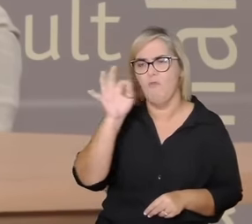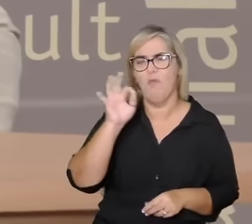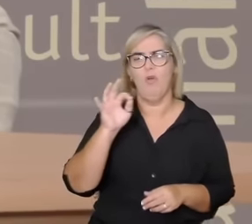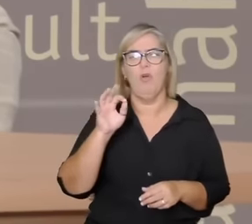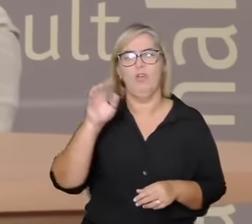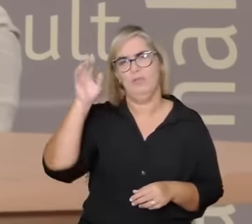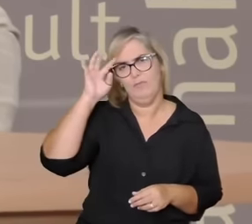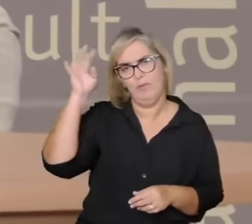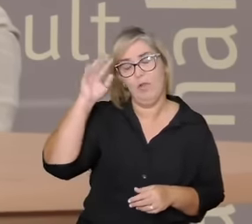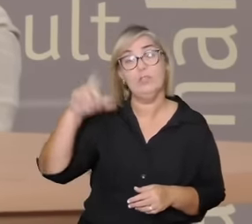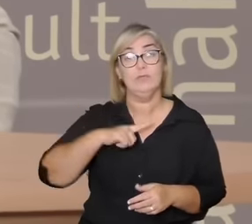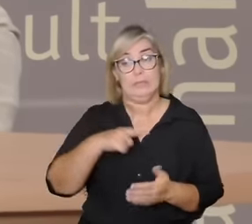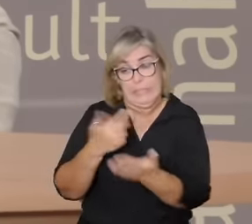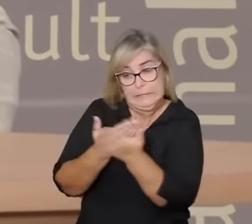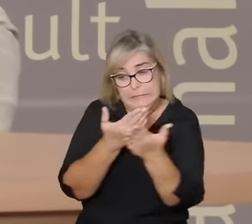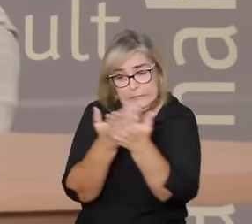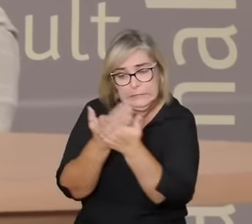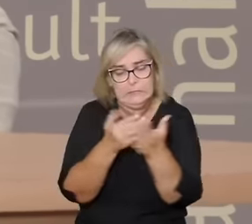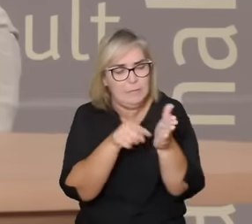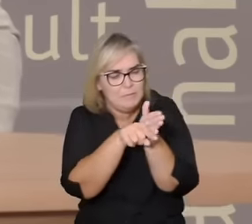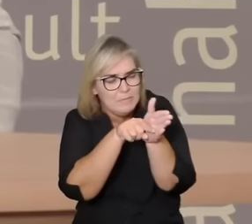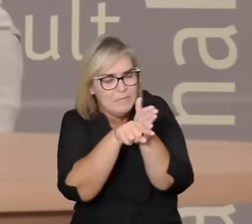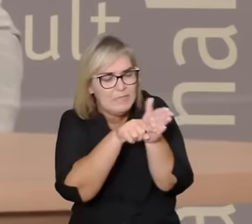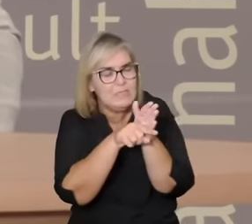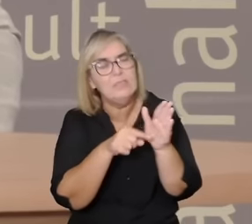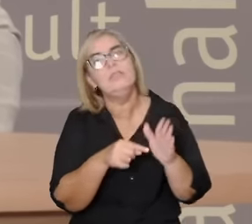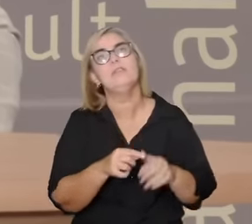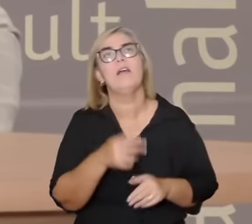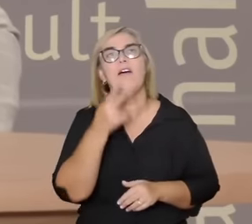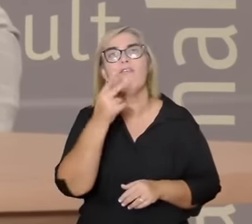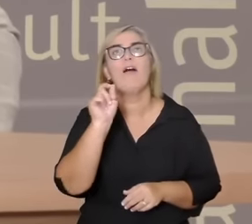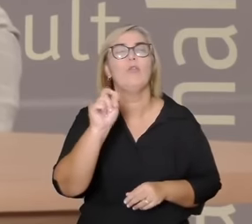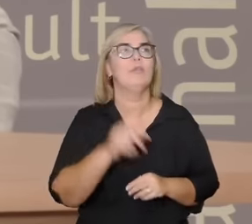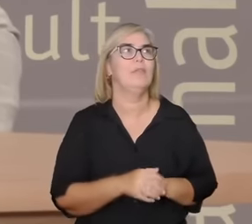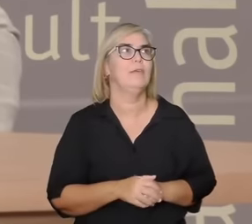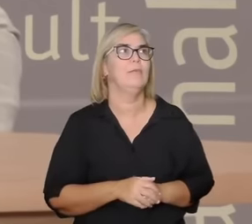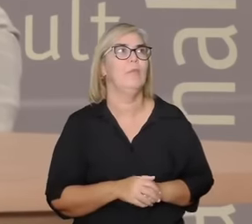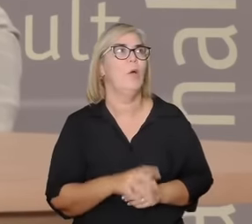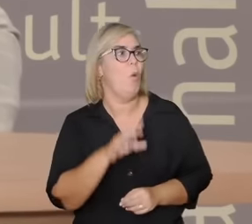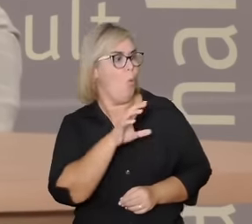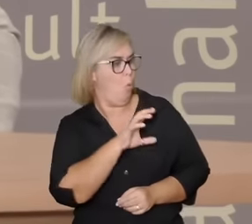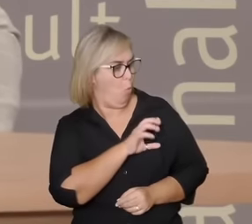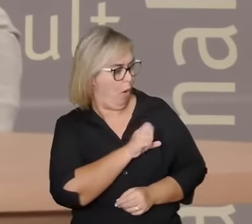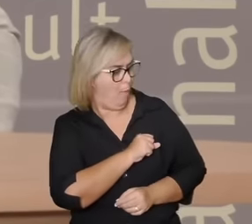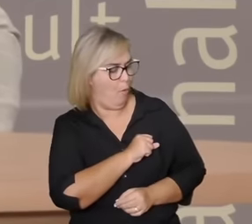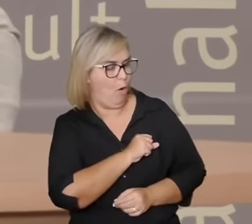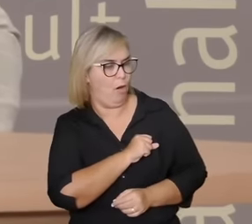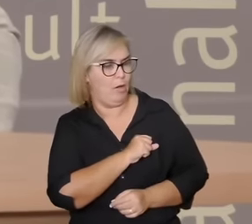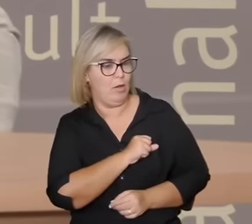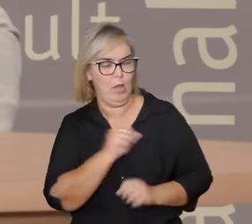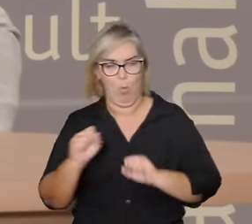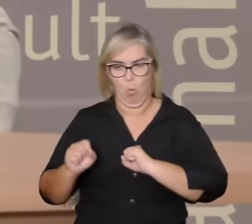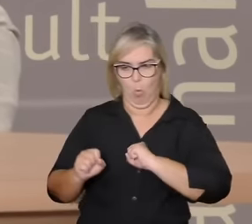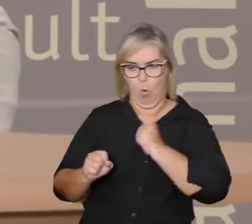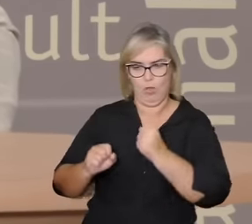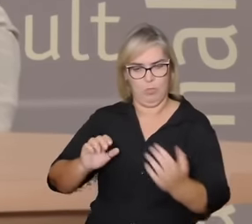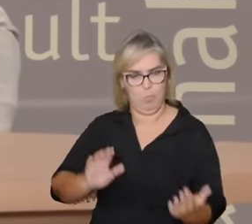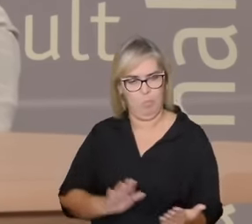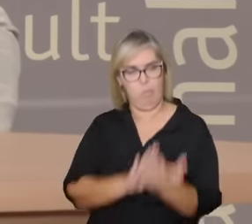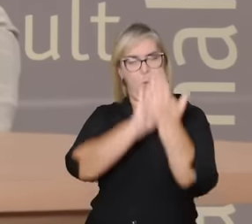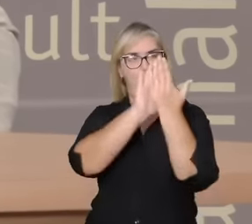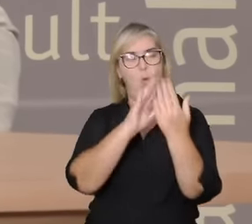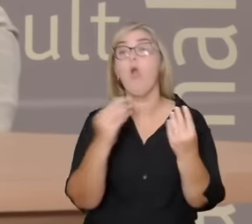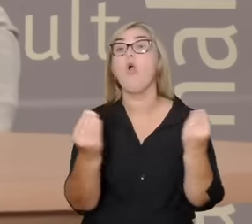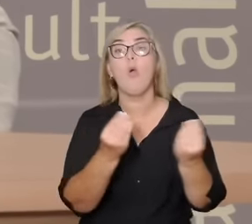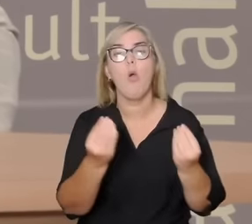eu penso o que o ódio pode o que o amor pode contra o ódio talvez seja essa né essa formulação que ele faz aqui é